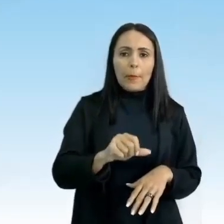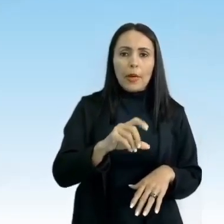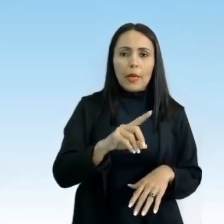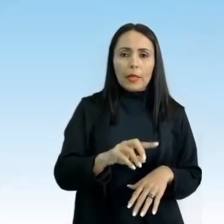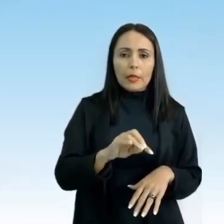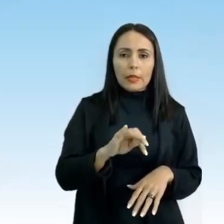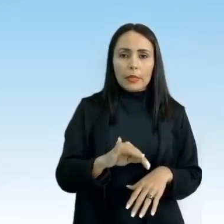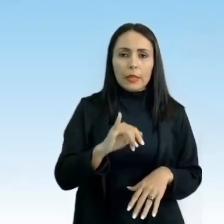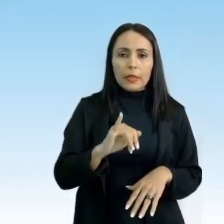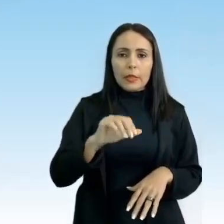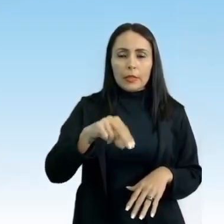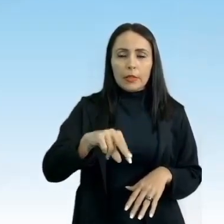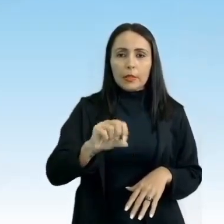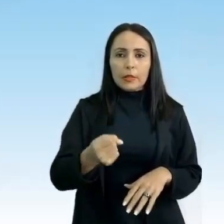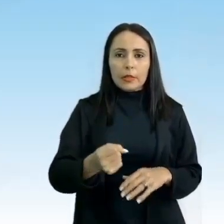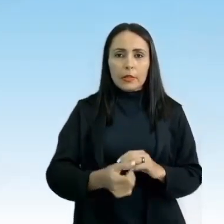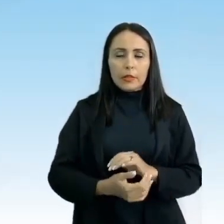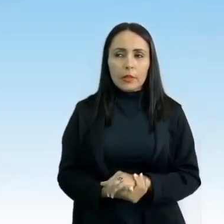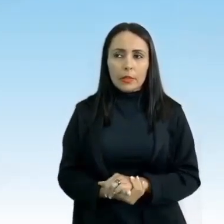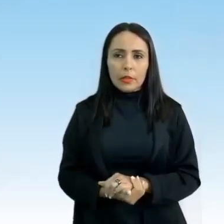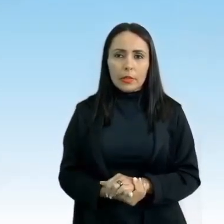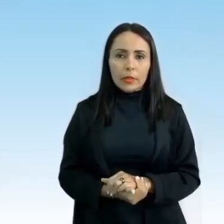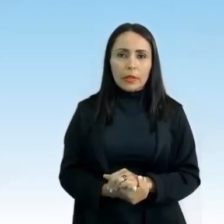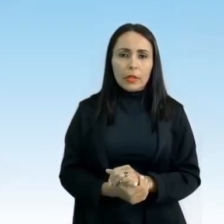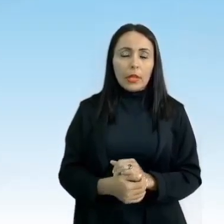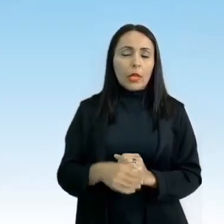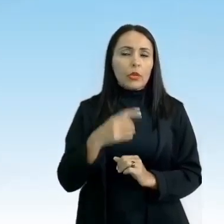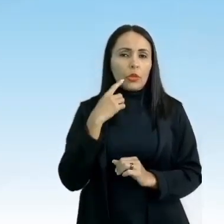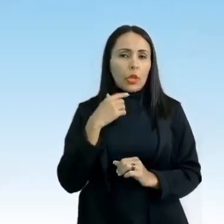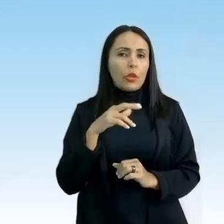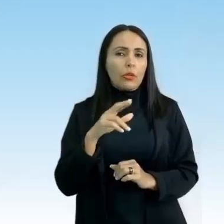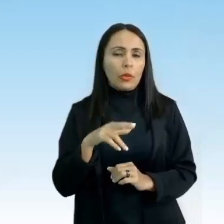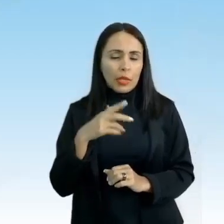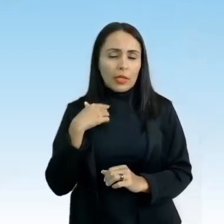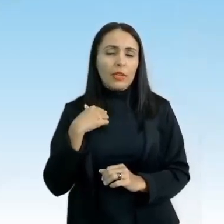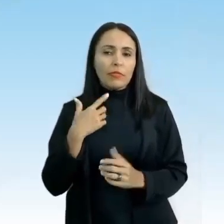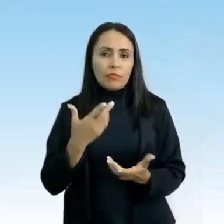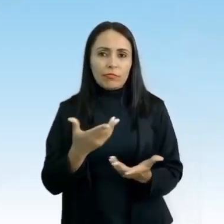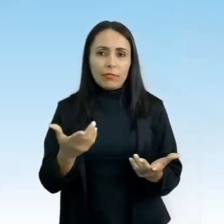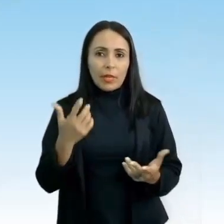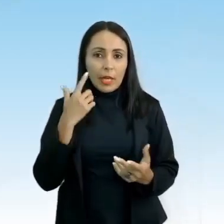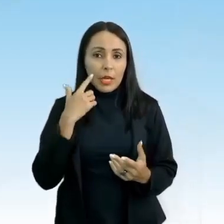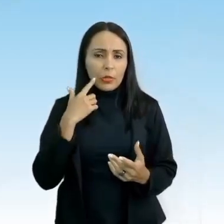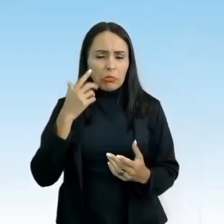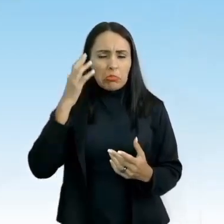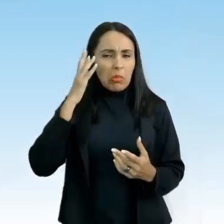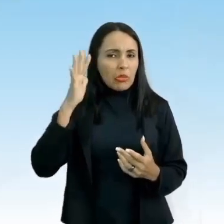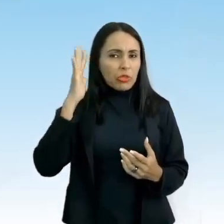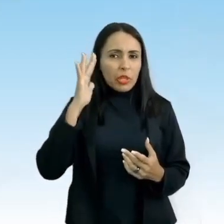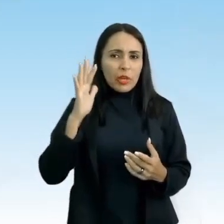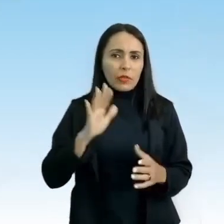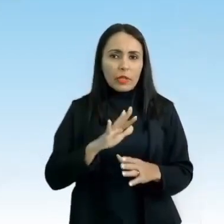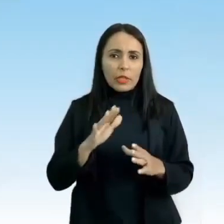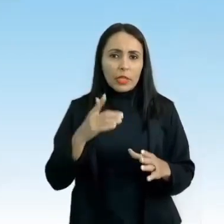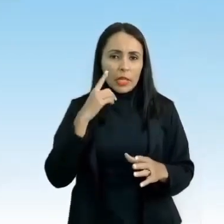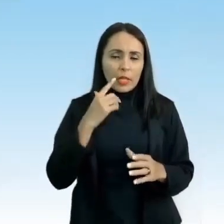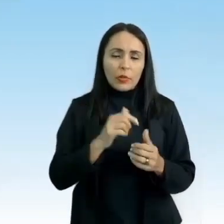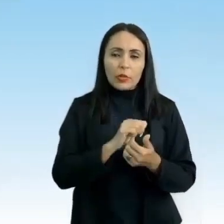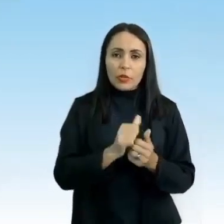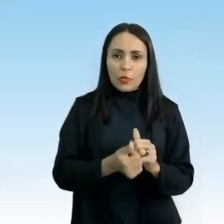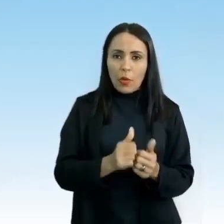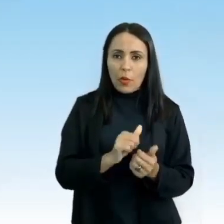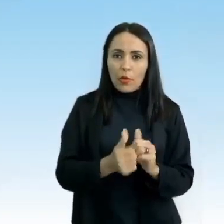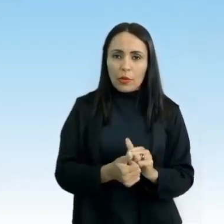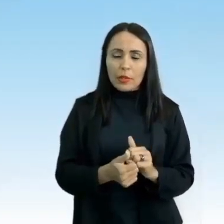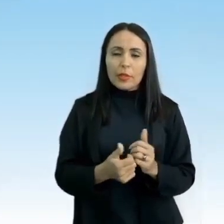curiosa, pessoal. Quem nunca teve um patins quando era criança? Eu já tive e nem imaginava que era um esporte. Para mim era